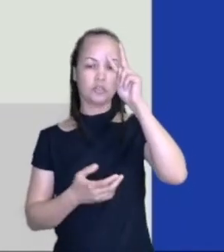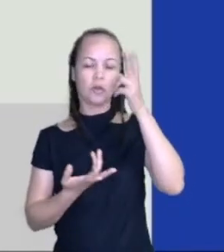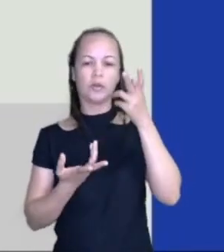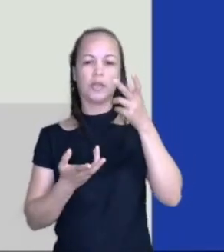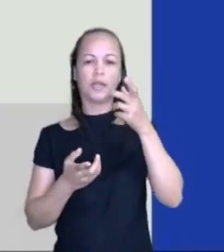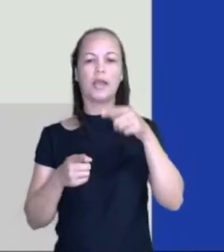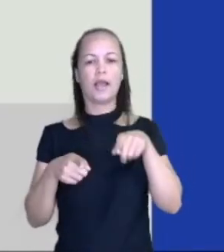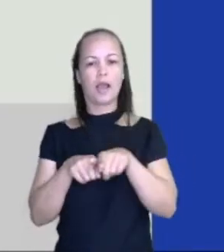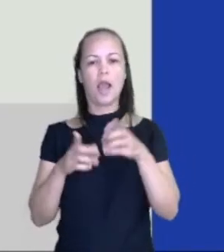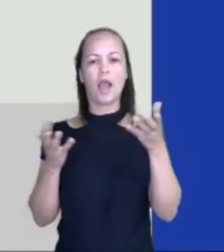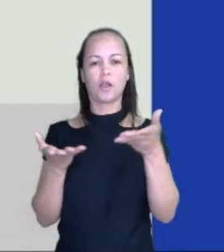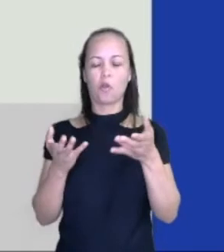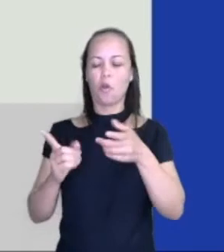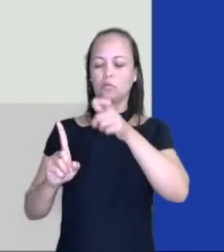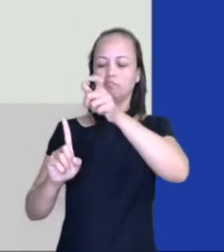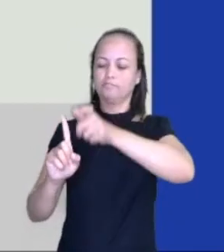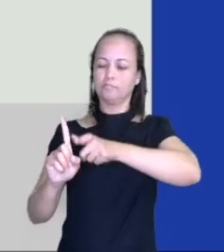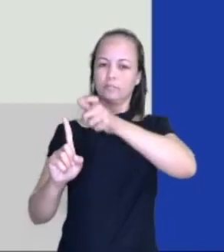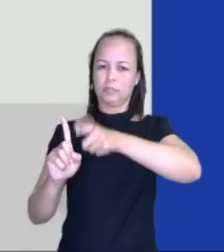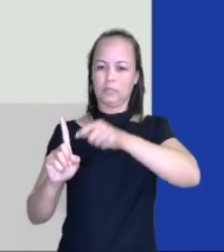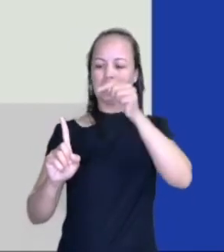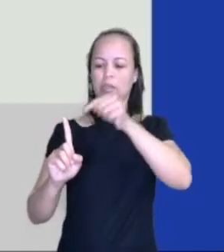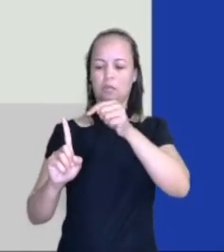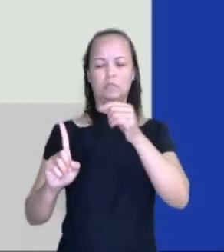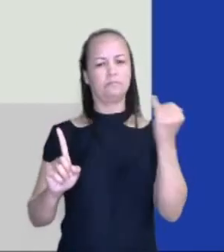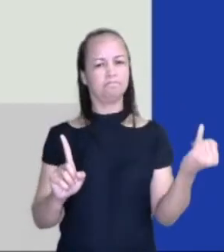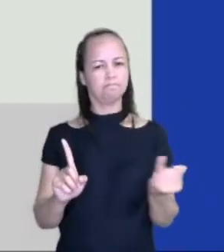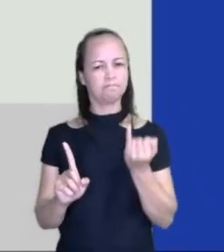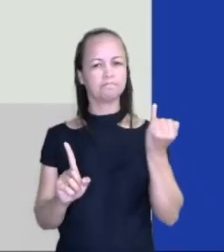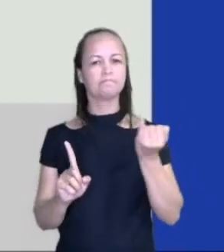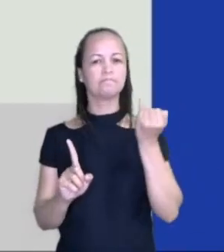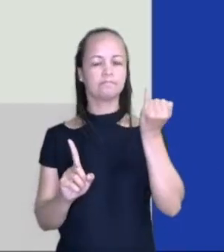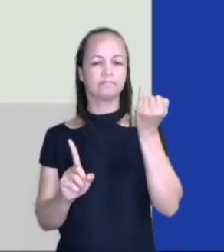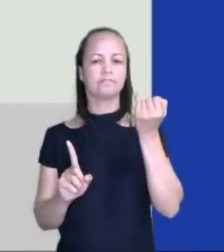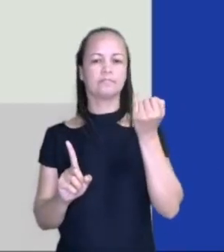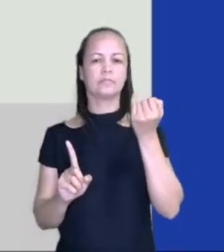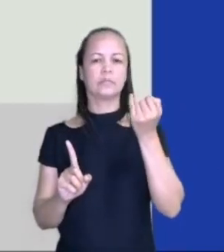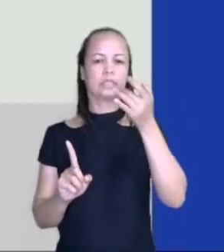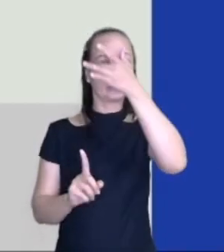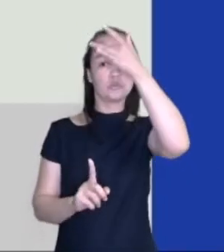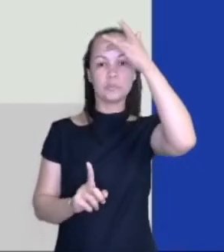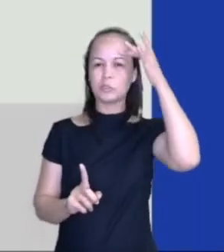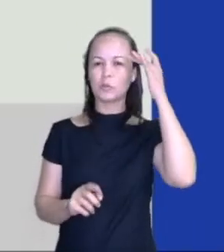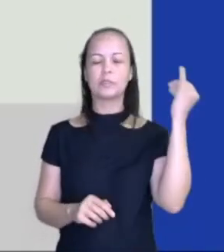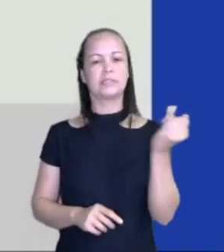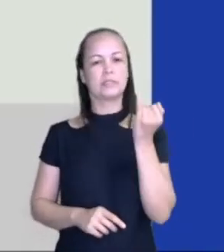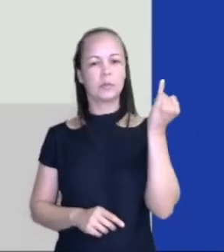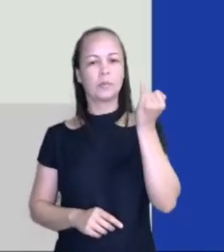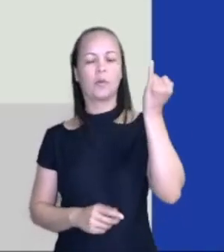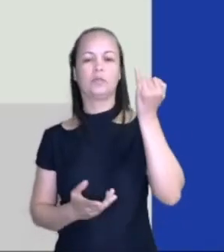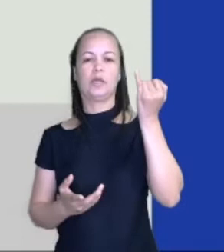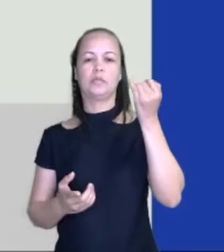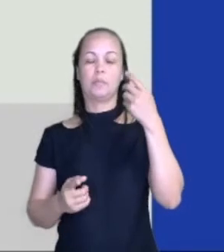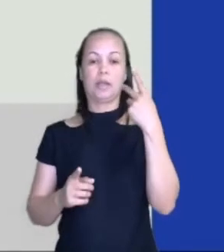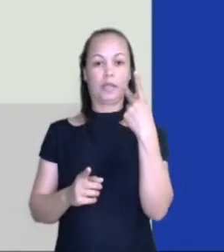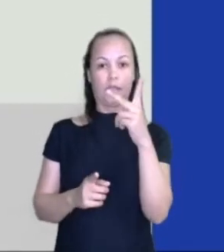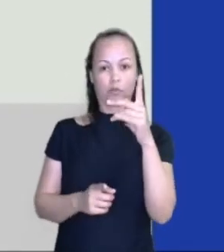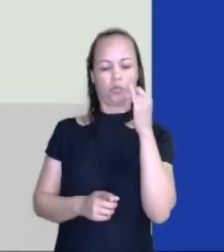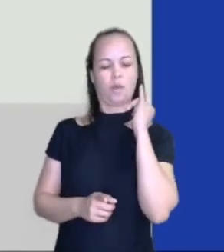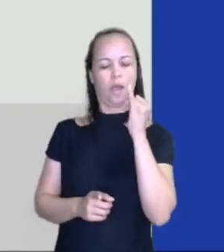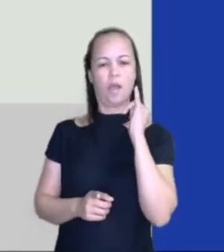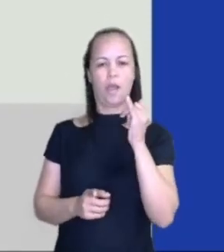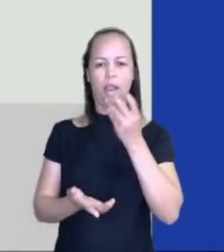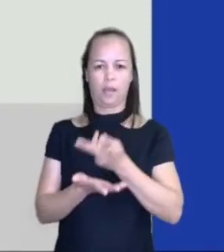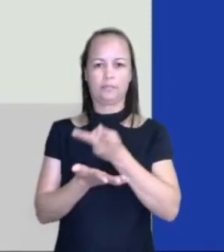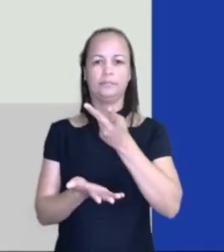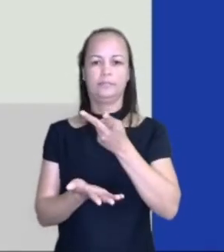os essenciais. Vamos dizer que as pessoas essenciais para que a tua narrativa aconteça.